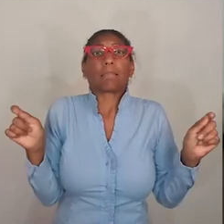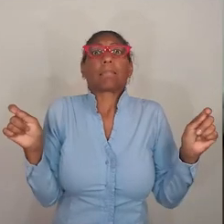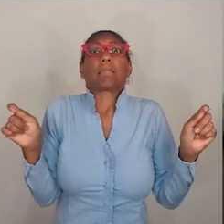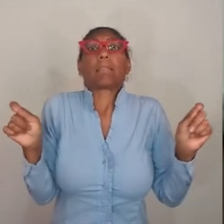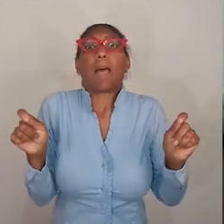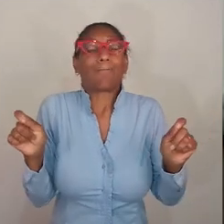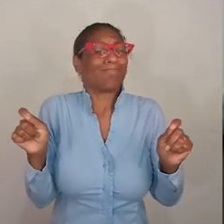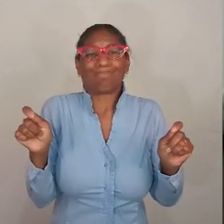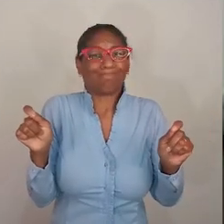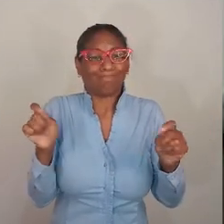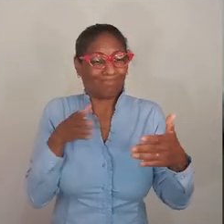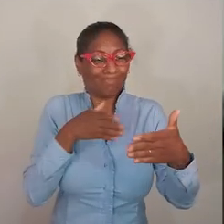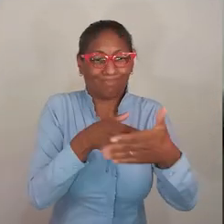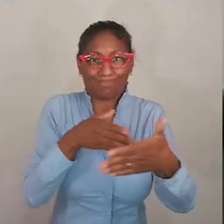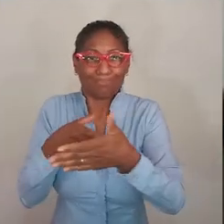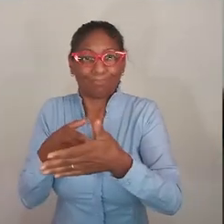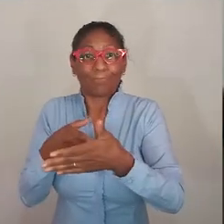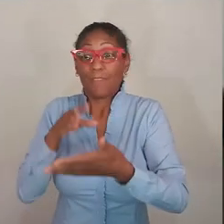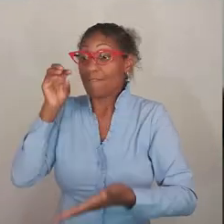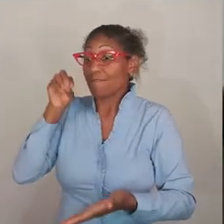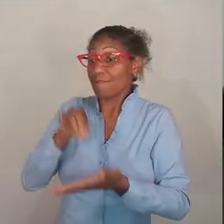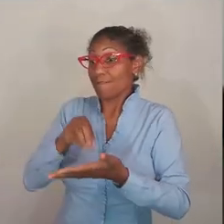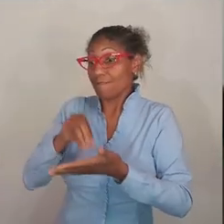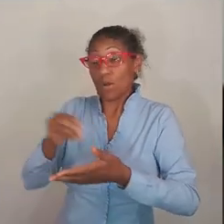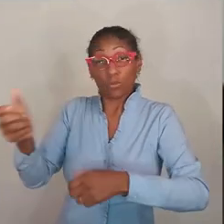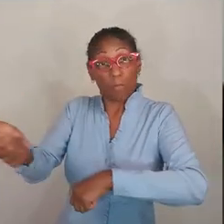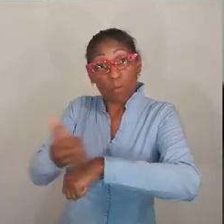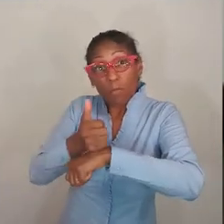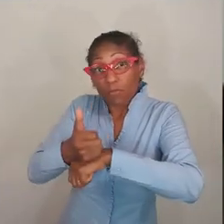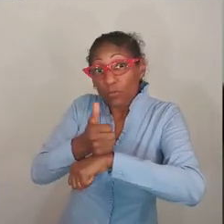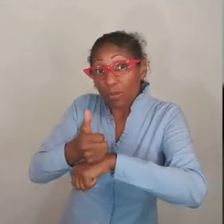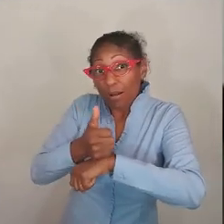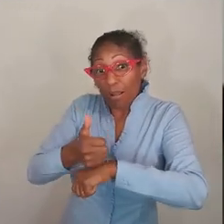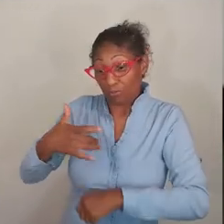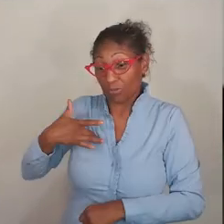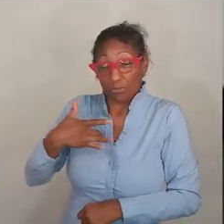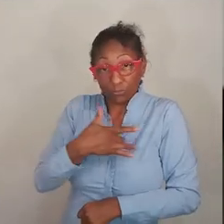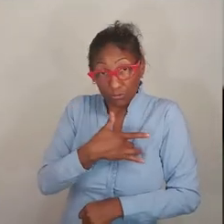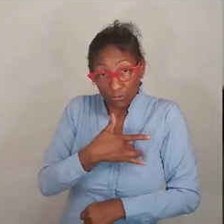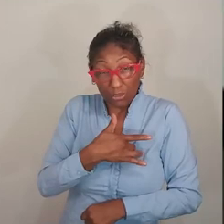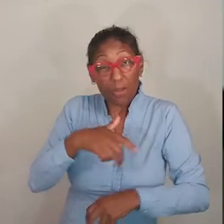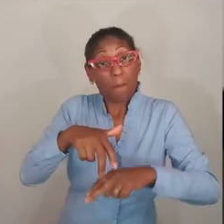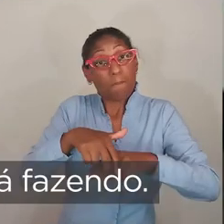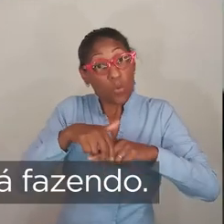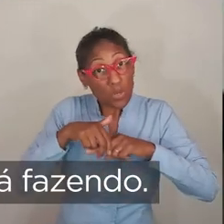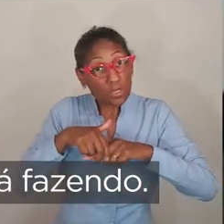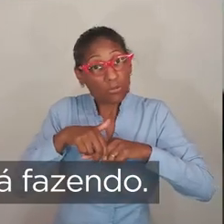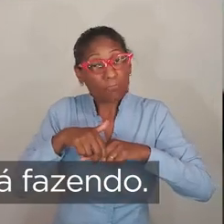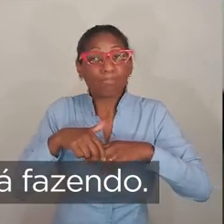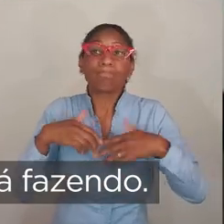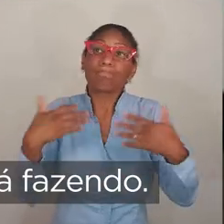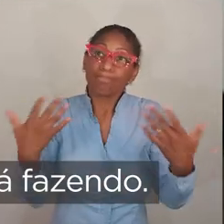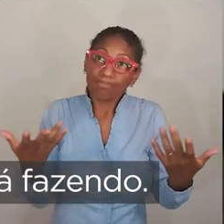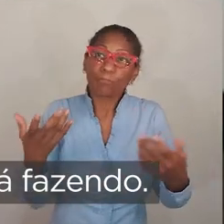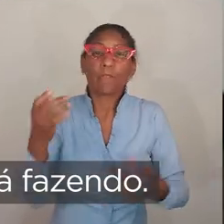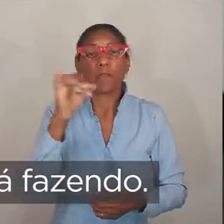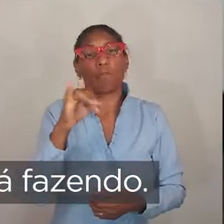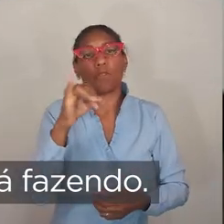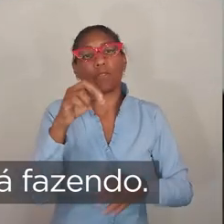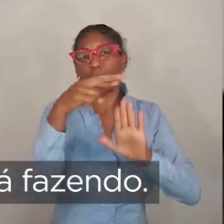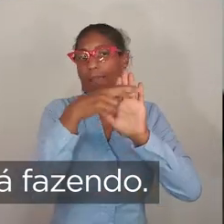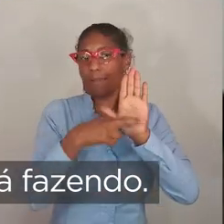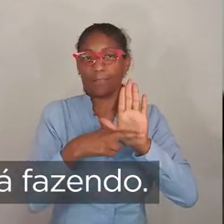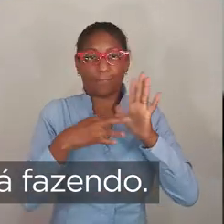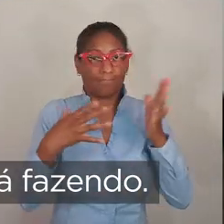infinita essa capacidade, porque ela esbarra principalmente na falta de disponibilidade de recursos humanos. Por isso, se impõem as